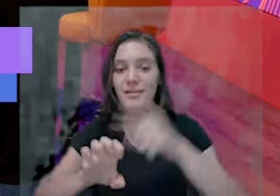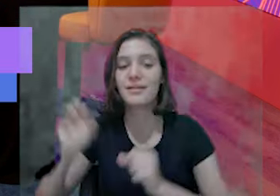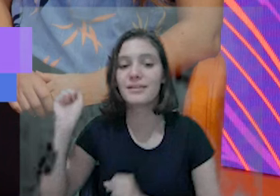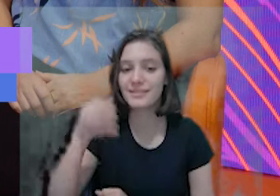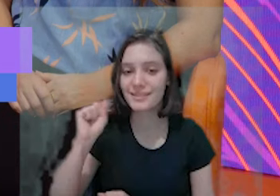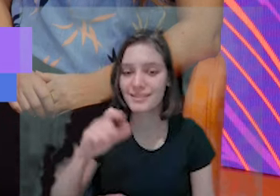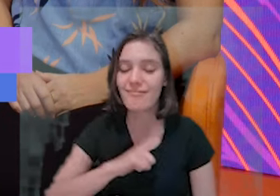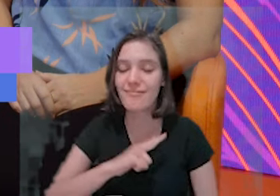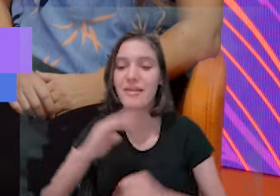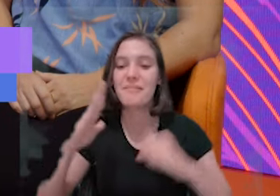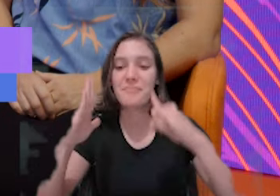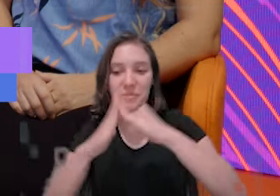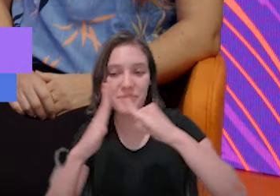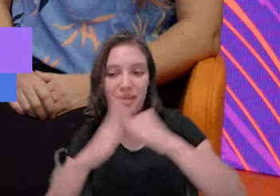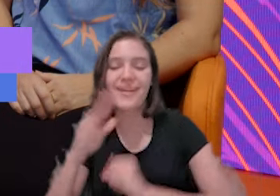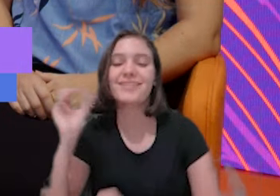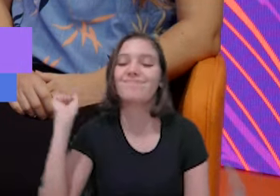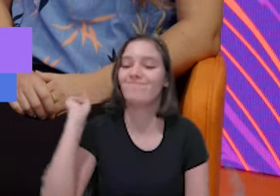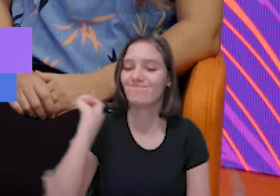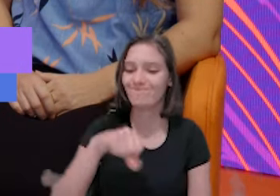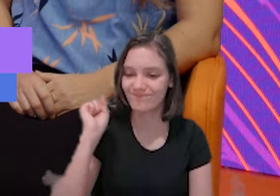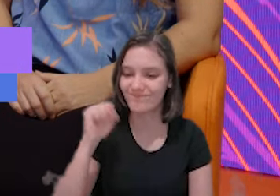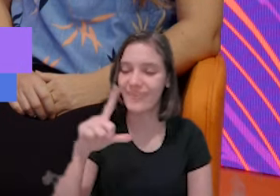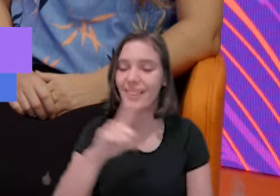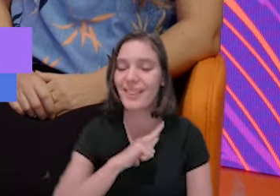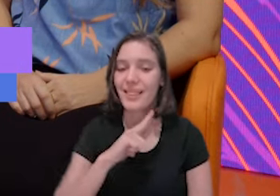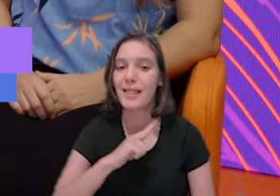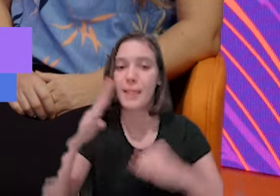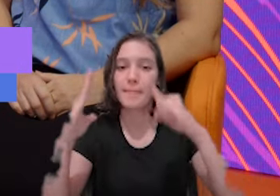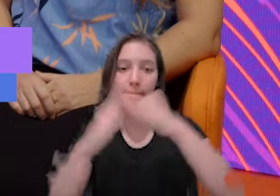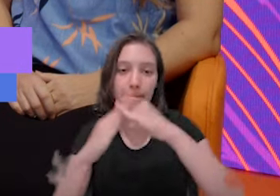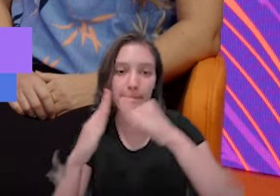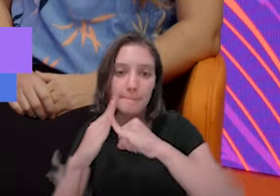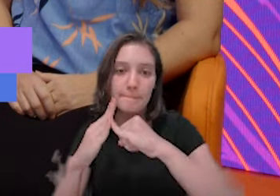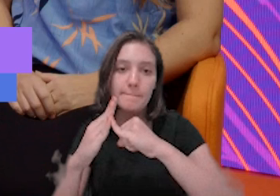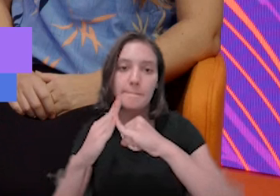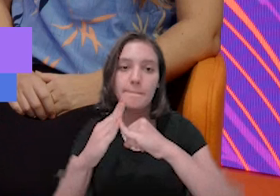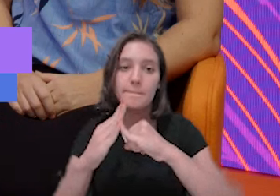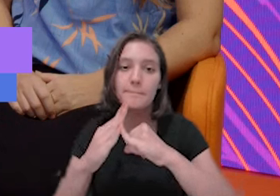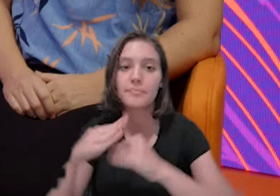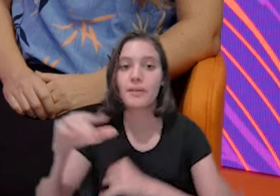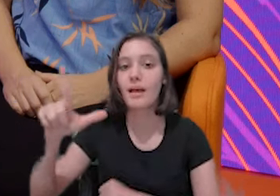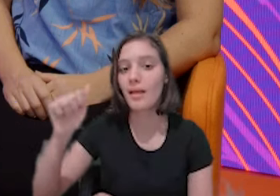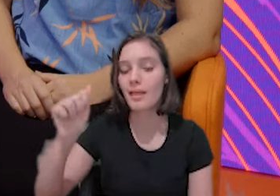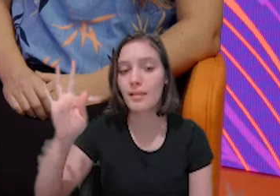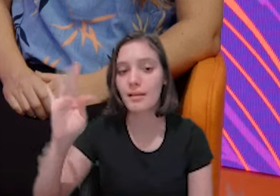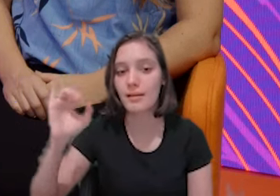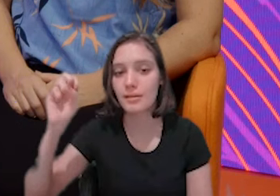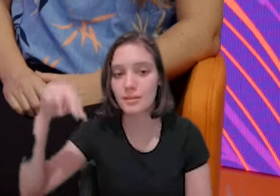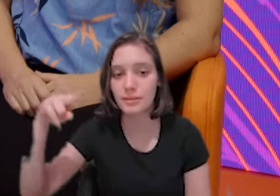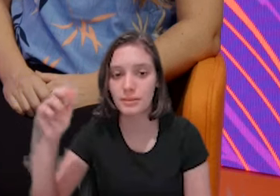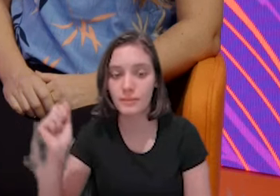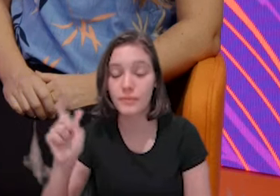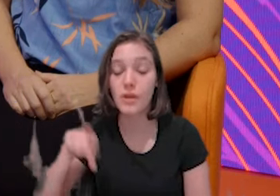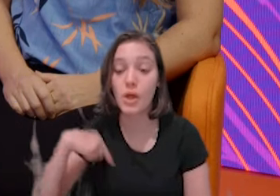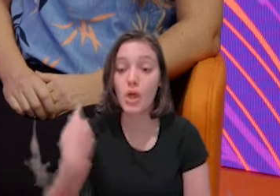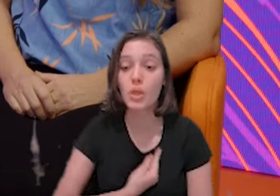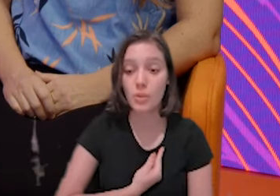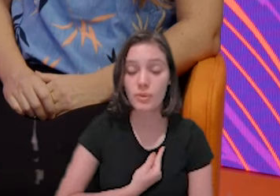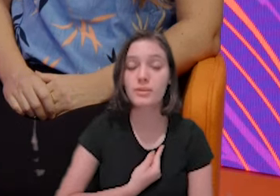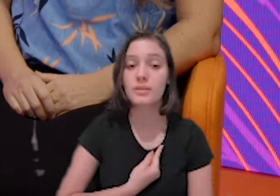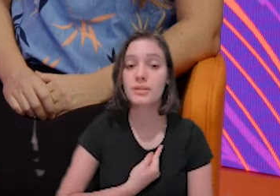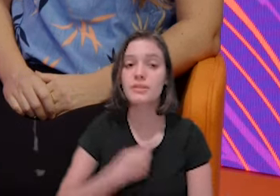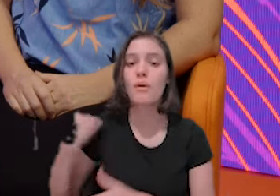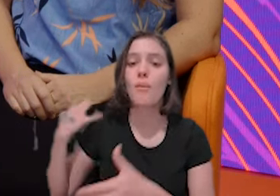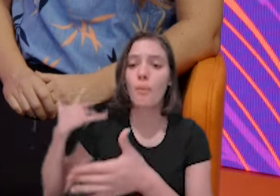imobiliária latina, nós viemos trabalhando, para abrir uma imobiliária, não é, eu quero uma imobiliária e pronto,